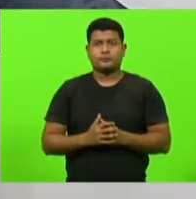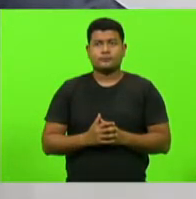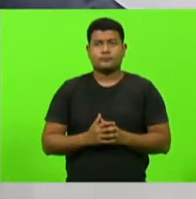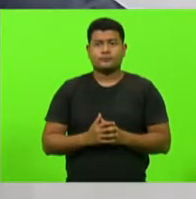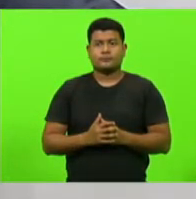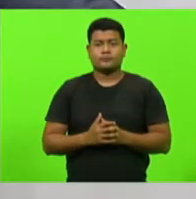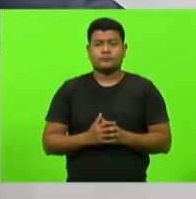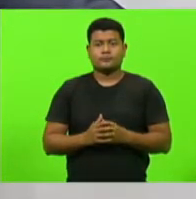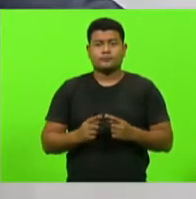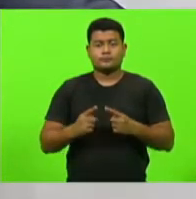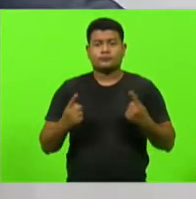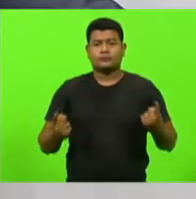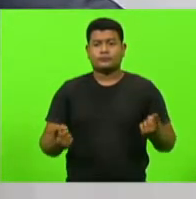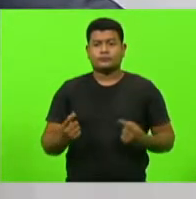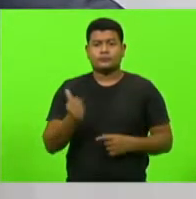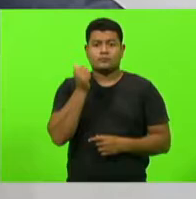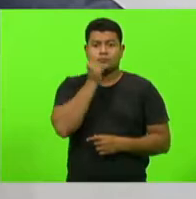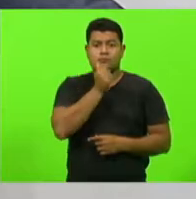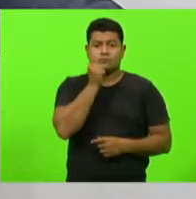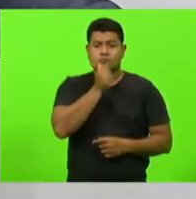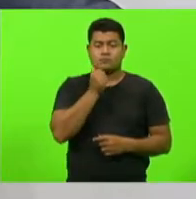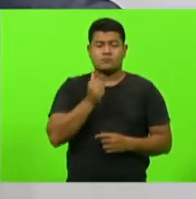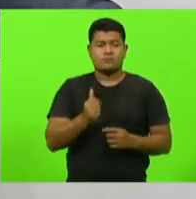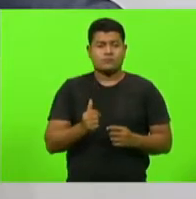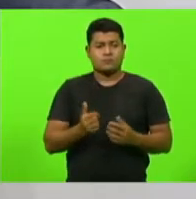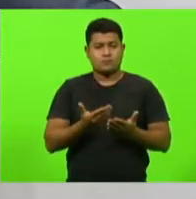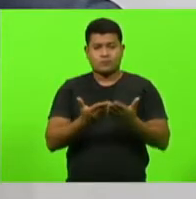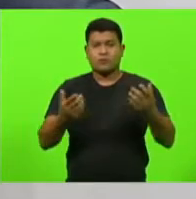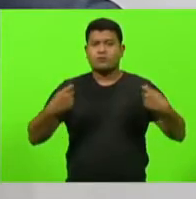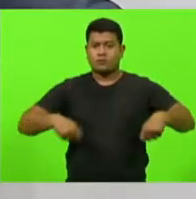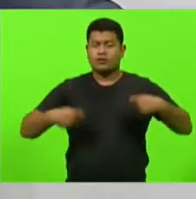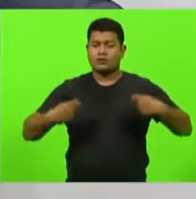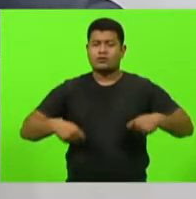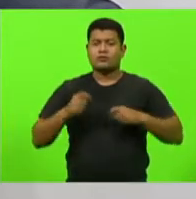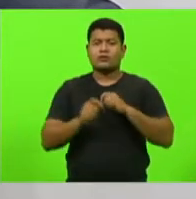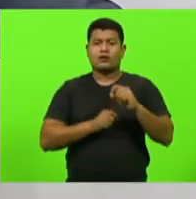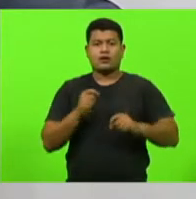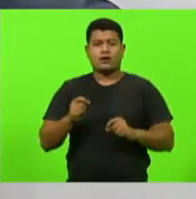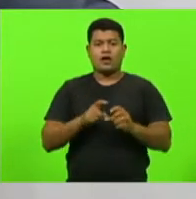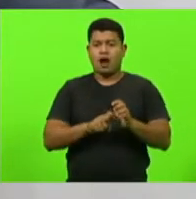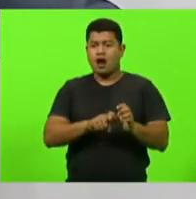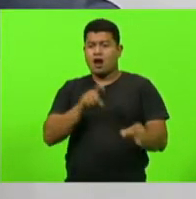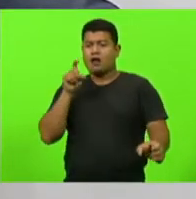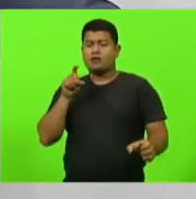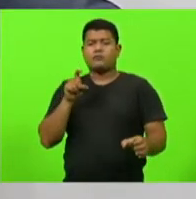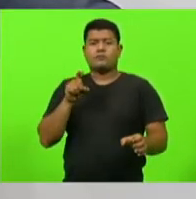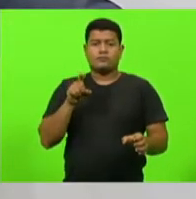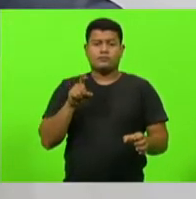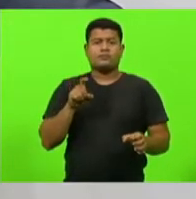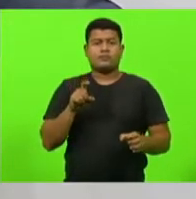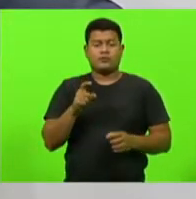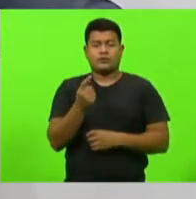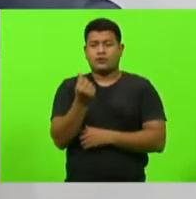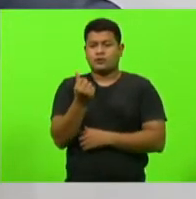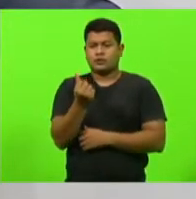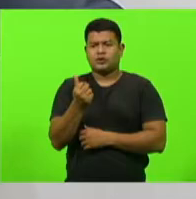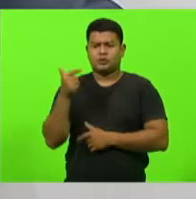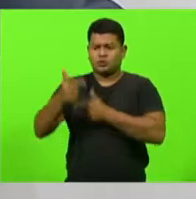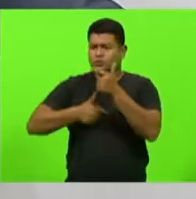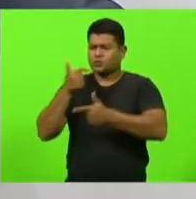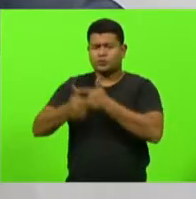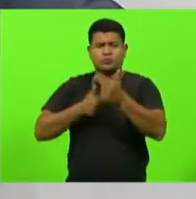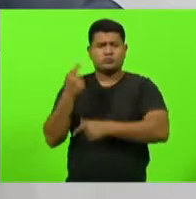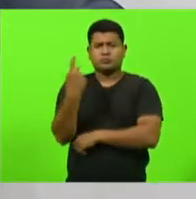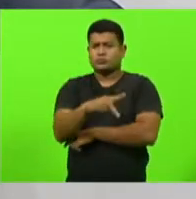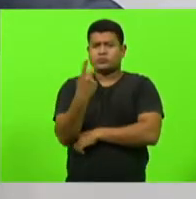Então, mulheres, busquem a sua independência financeira, lembrem-se disso nesse dia da mulher, busquem a sua independência